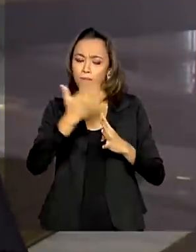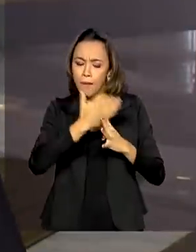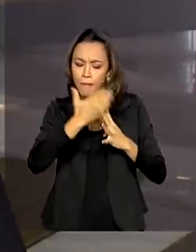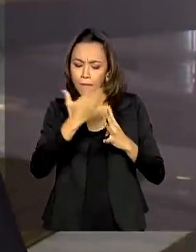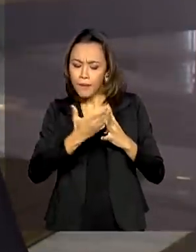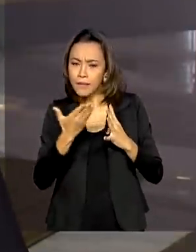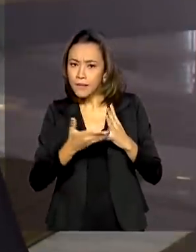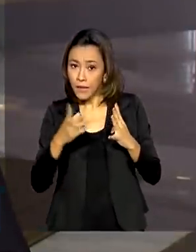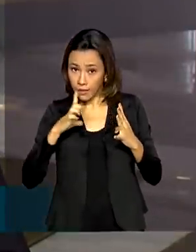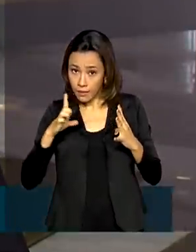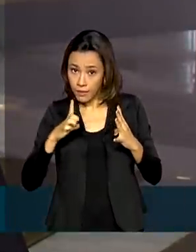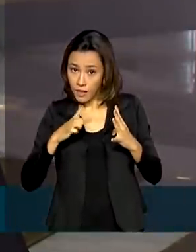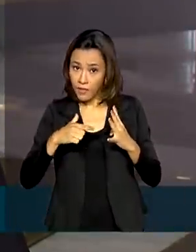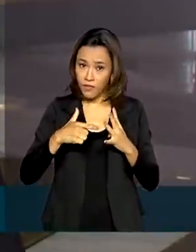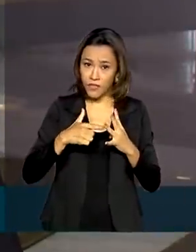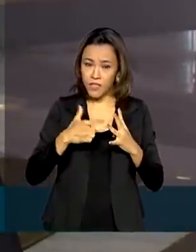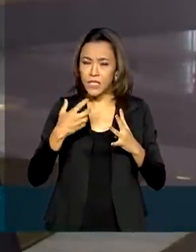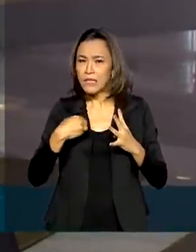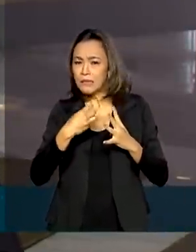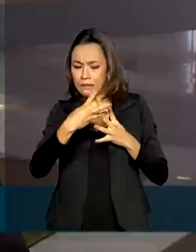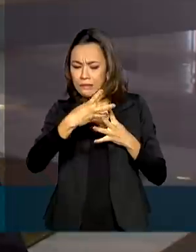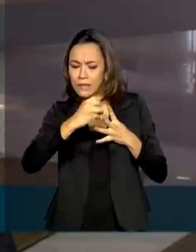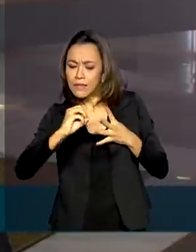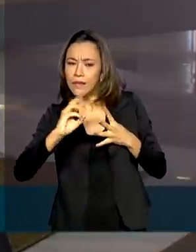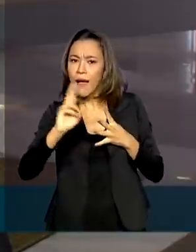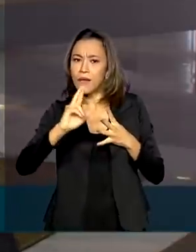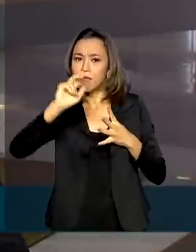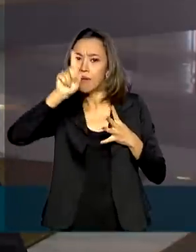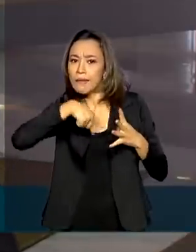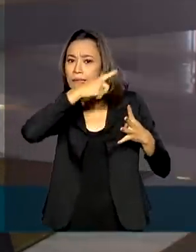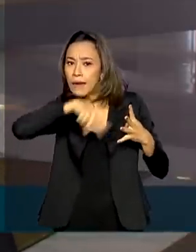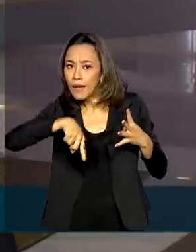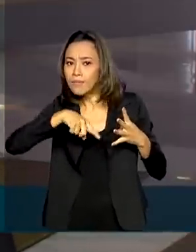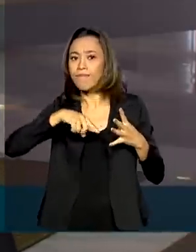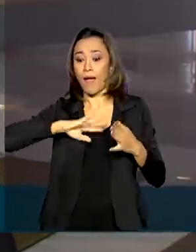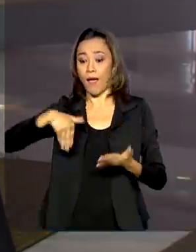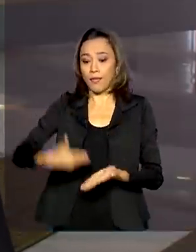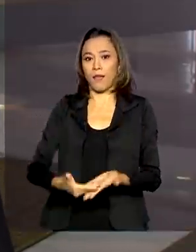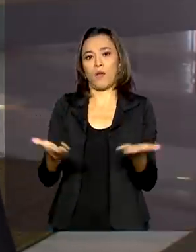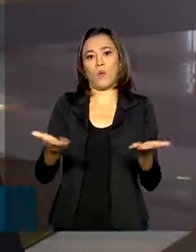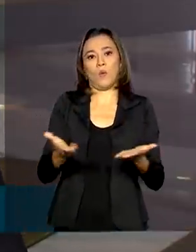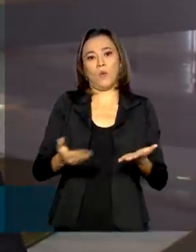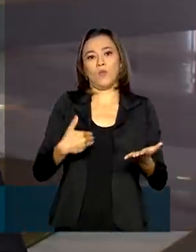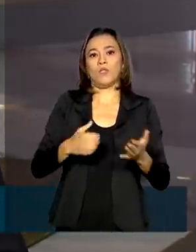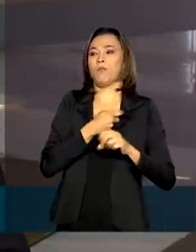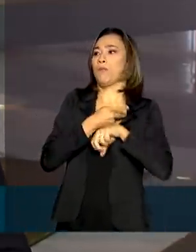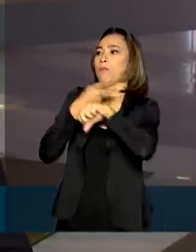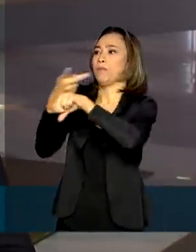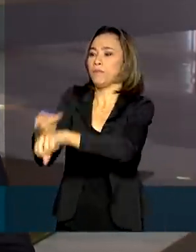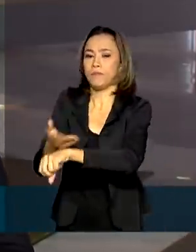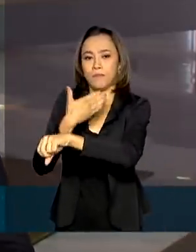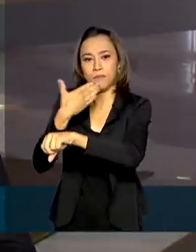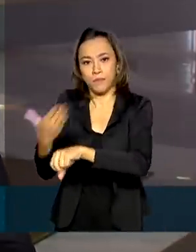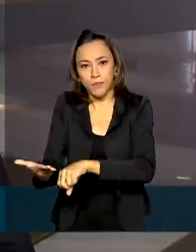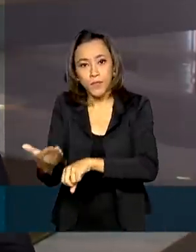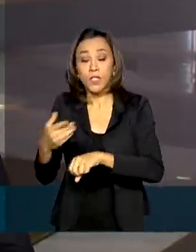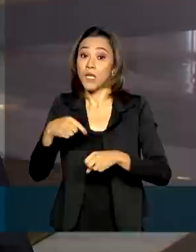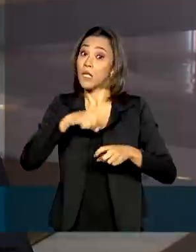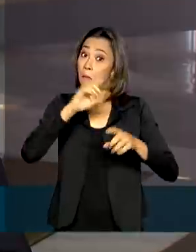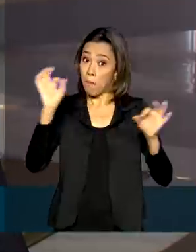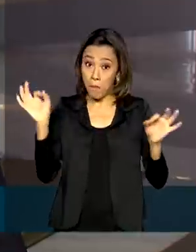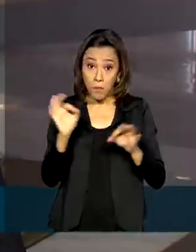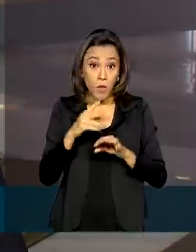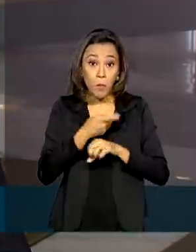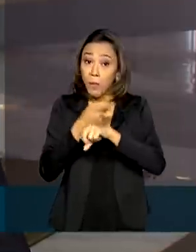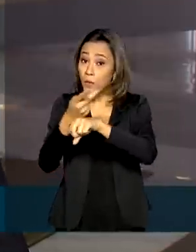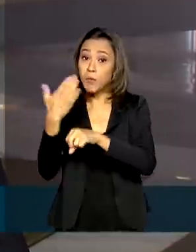da prorrogação do auxílio emergencial, alguma parcela de 300 reais cancelada, tem até hoje para recorrer a isso. E quem fizer isso não pode procurar uma agência da